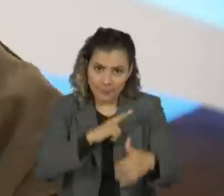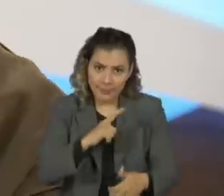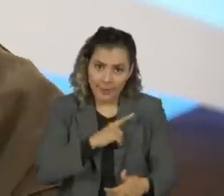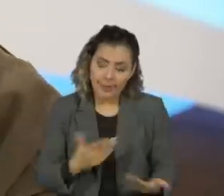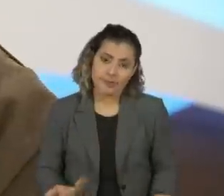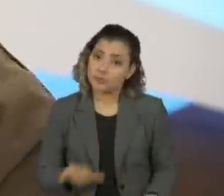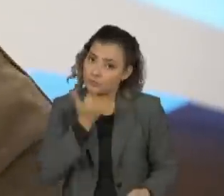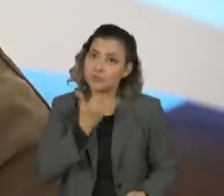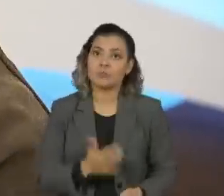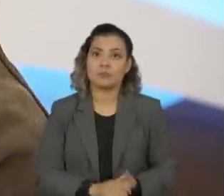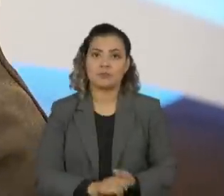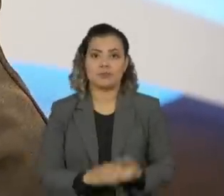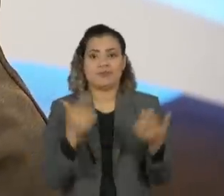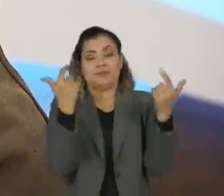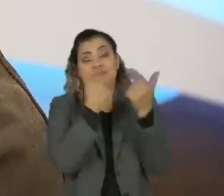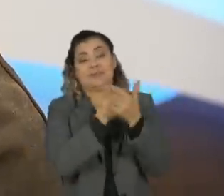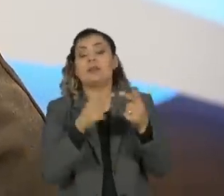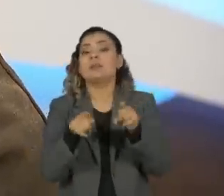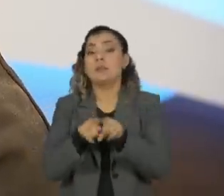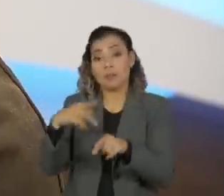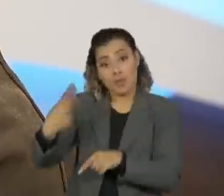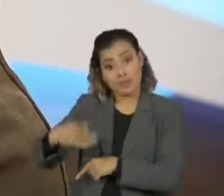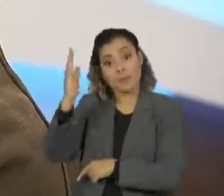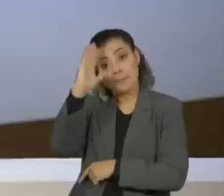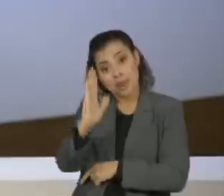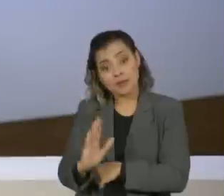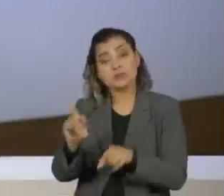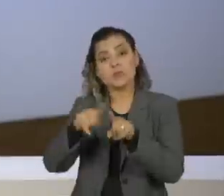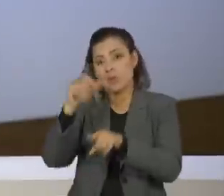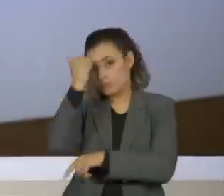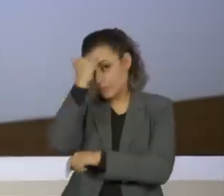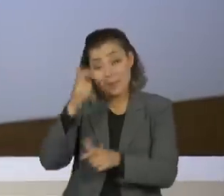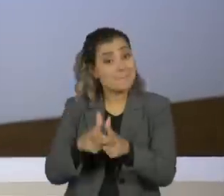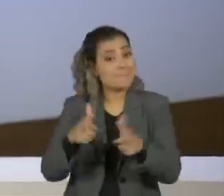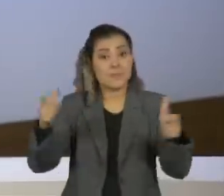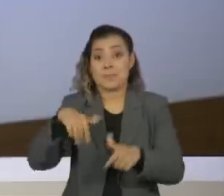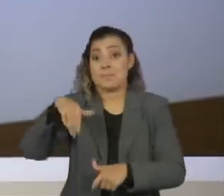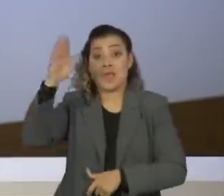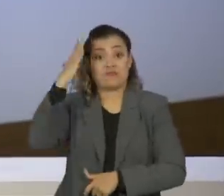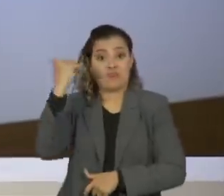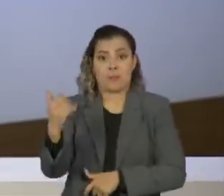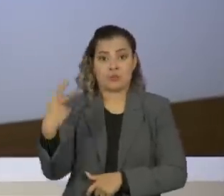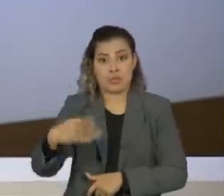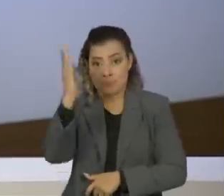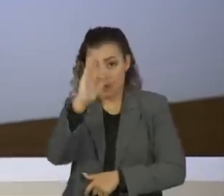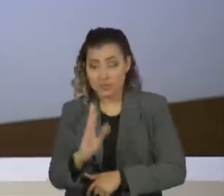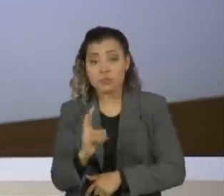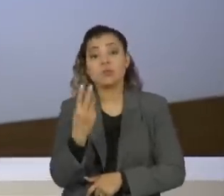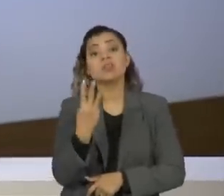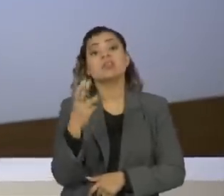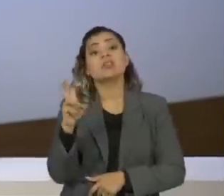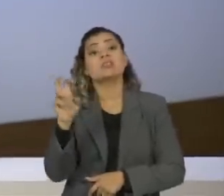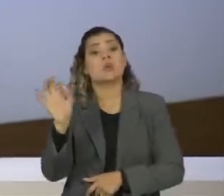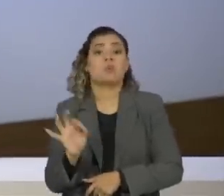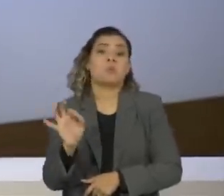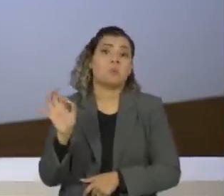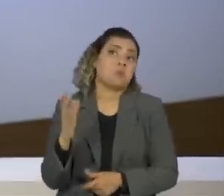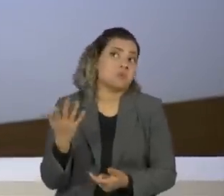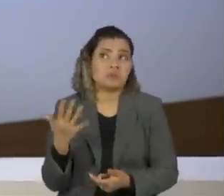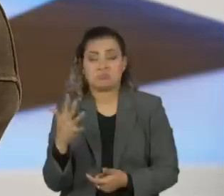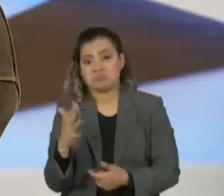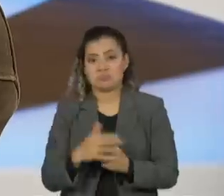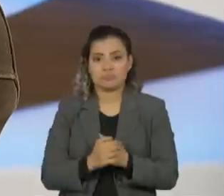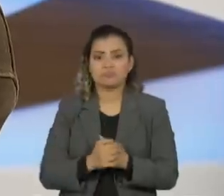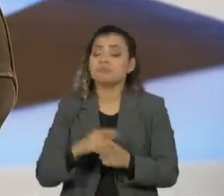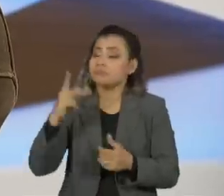sertanejo, você sabe bem, é o mainstream no Brasil, é gênero mais ouvido. Você pega Crowley, 35 das 50 músicas, mais ouvido. Desde que eu